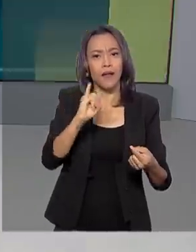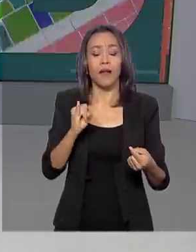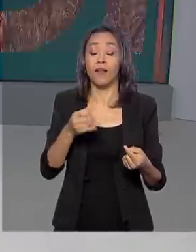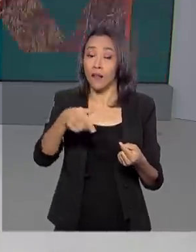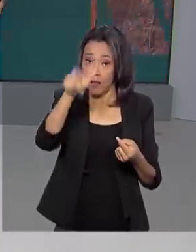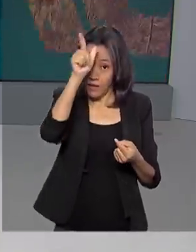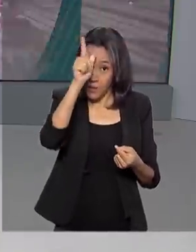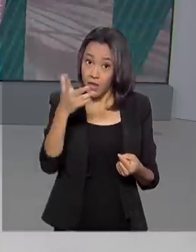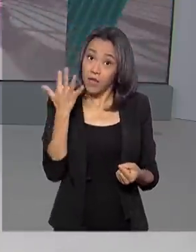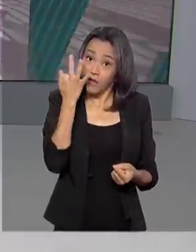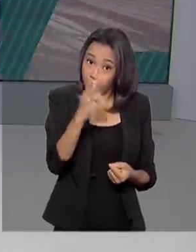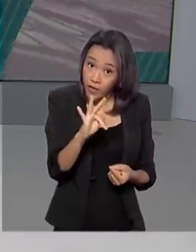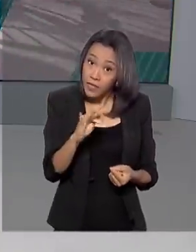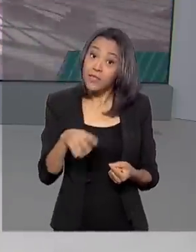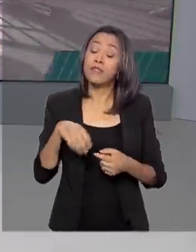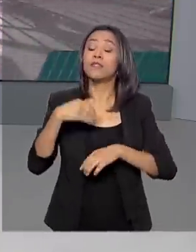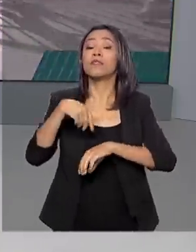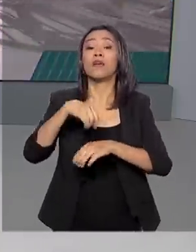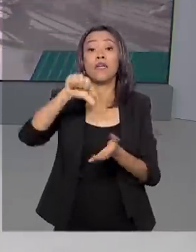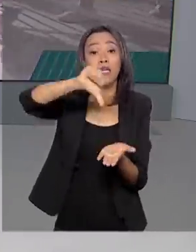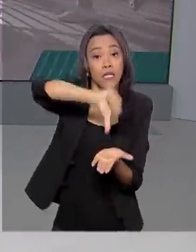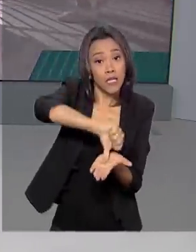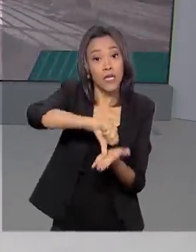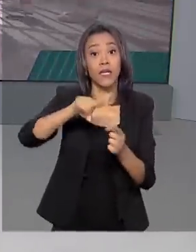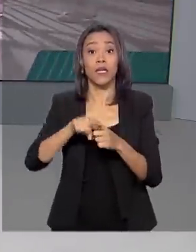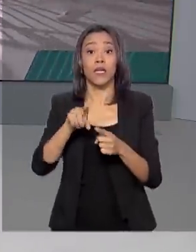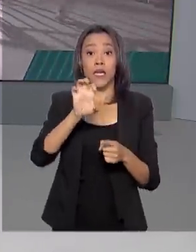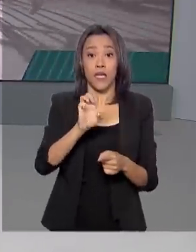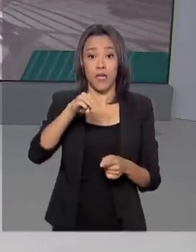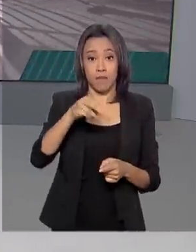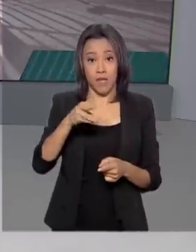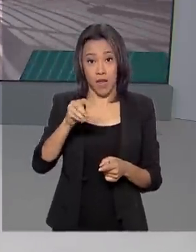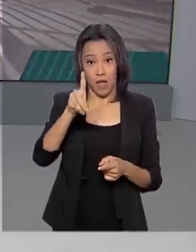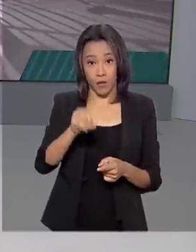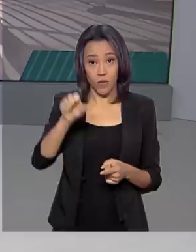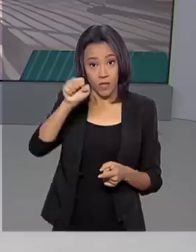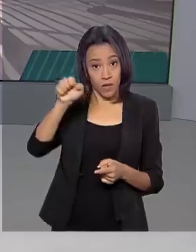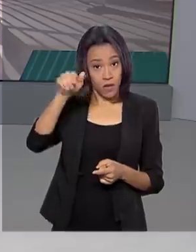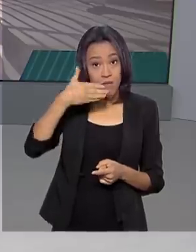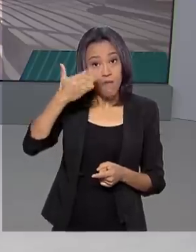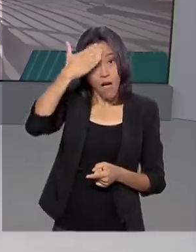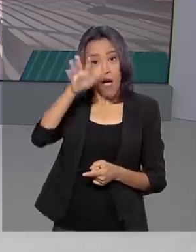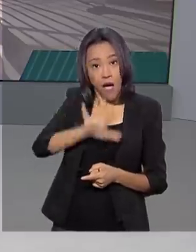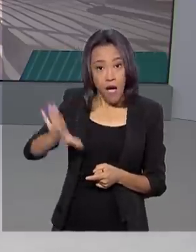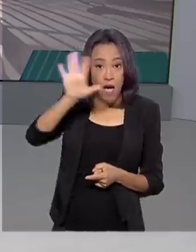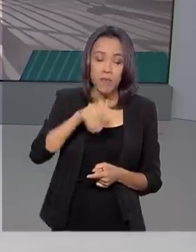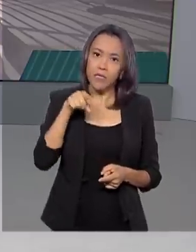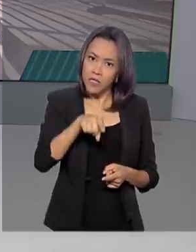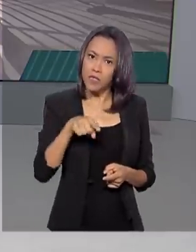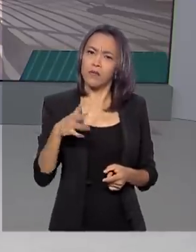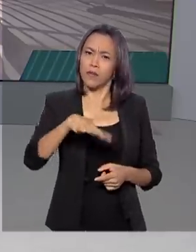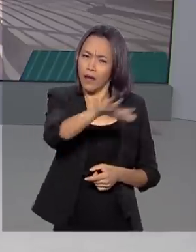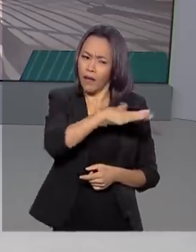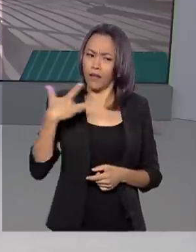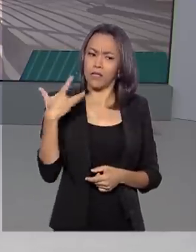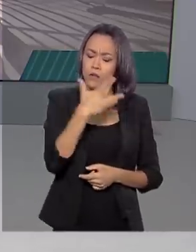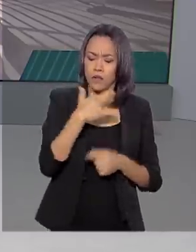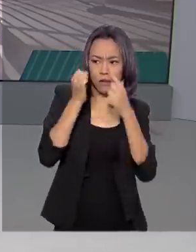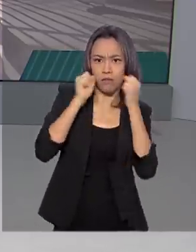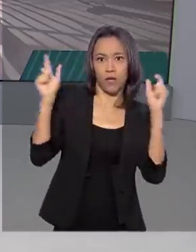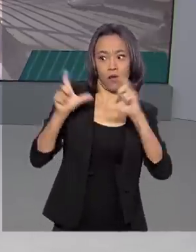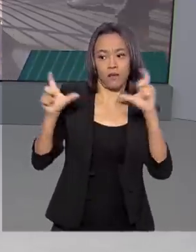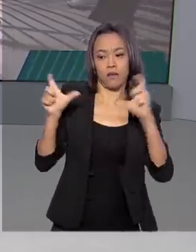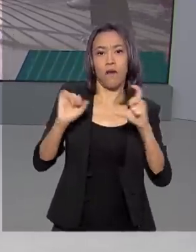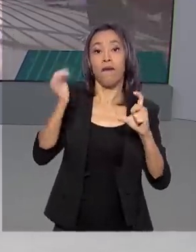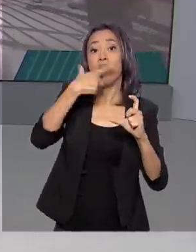Alemanha, França, Irã e Emirados Árabes. Isso significa que o sistema de saúde deve aumentar a vigilância sobre pessoas que vão